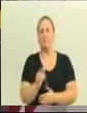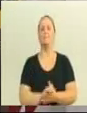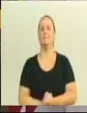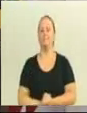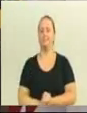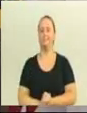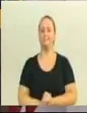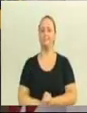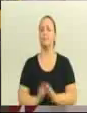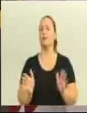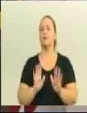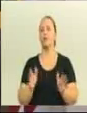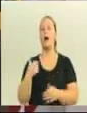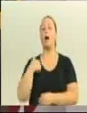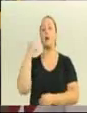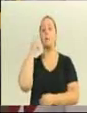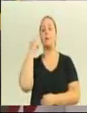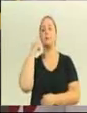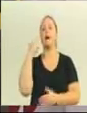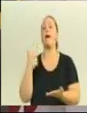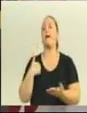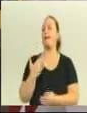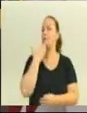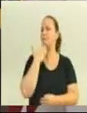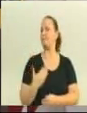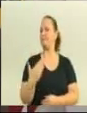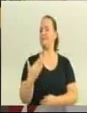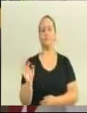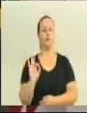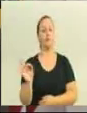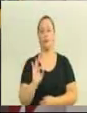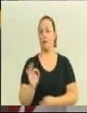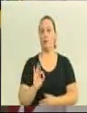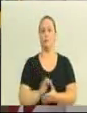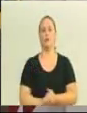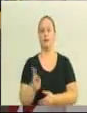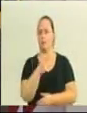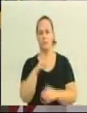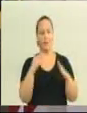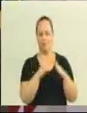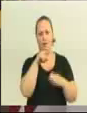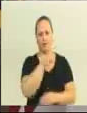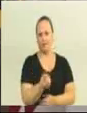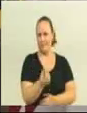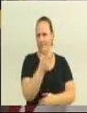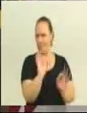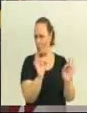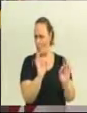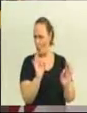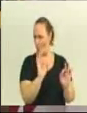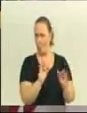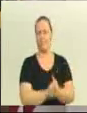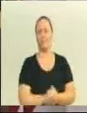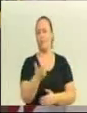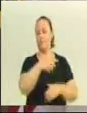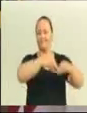Não vai pensar que é isso, Zé Cabombeiro, porque eu tenho um lote lá para vender, não. E agora veio